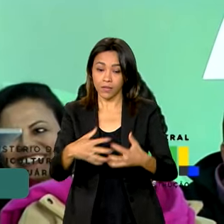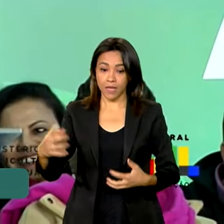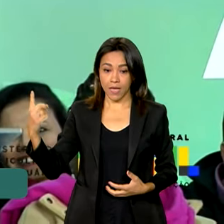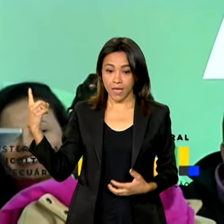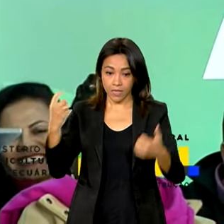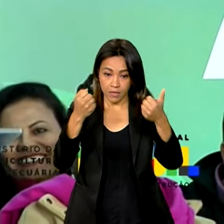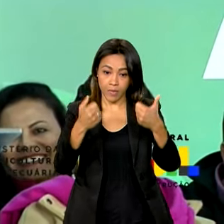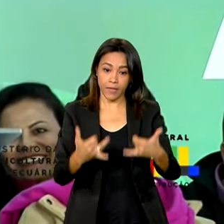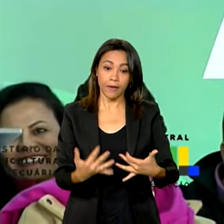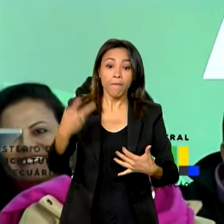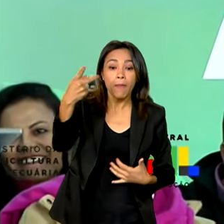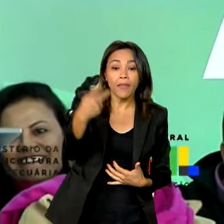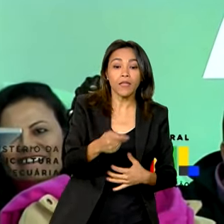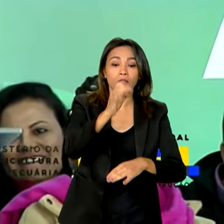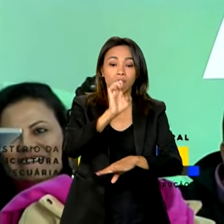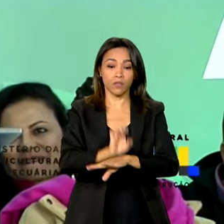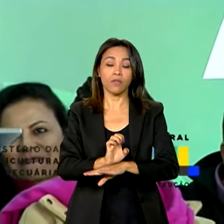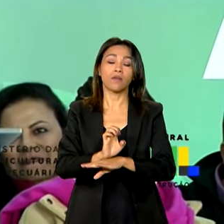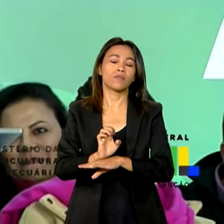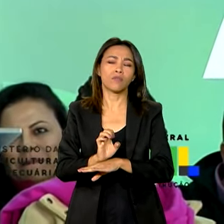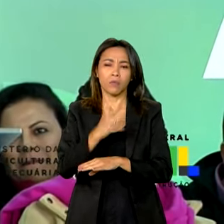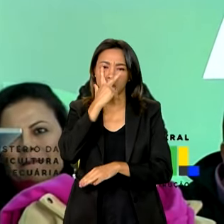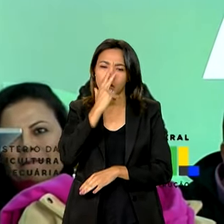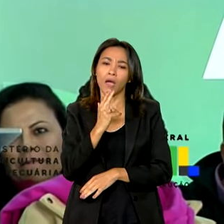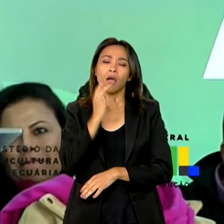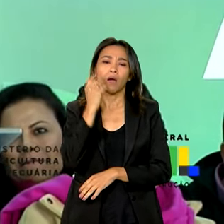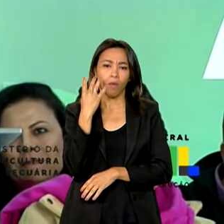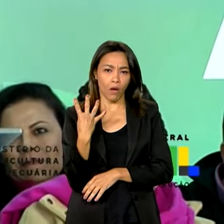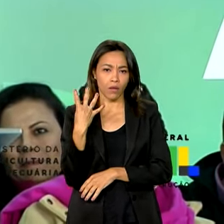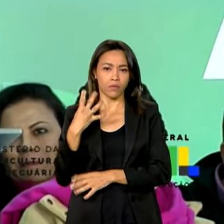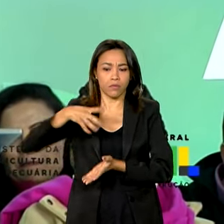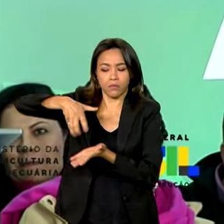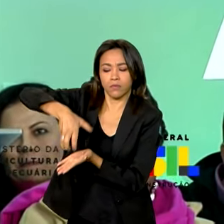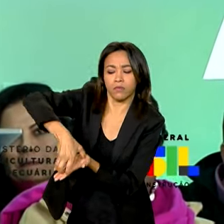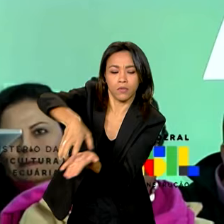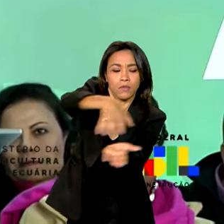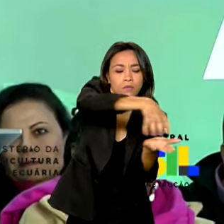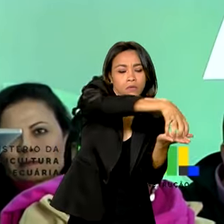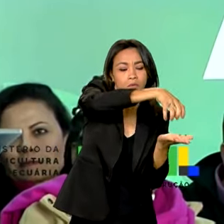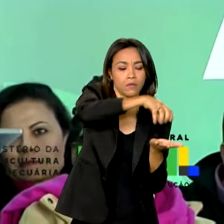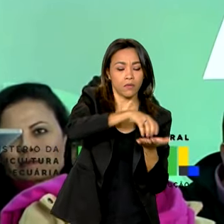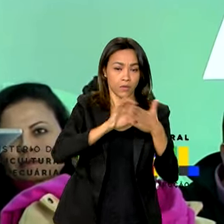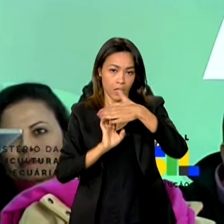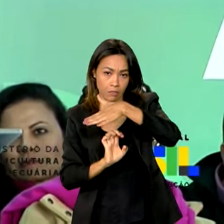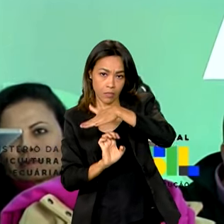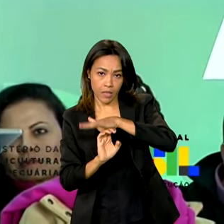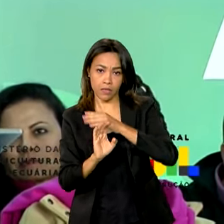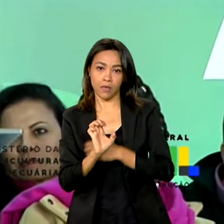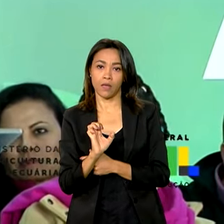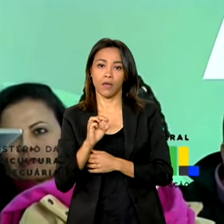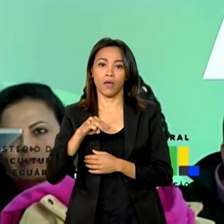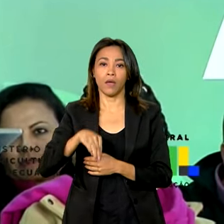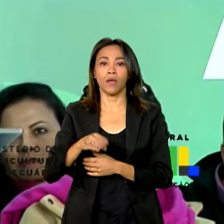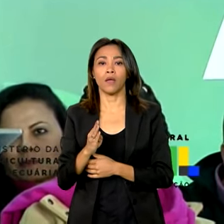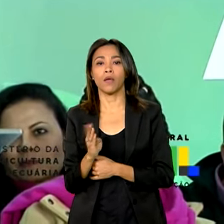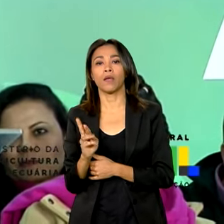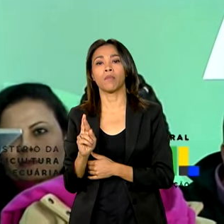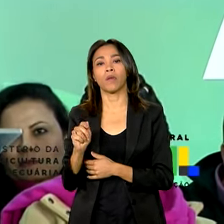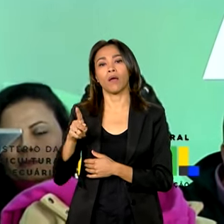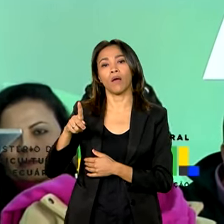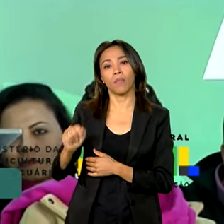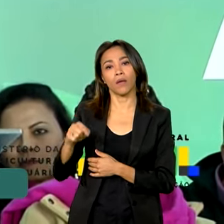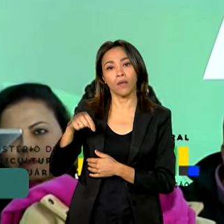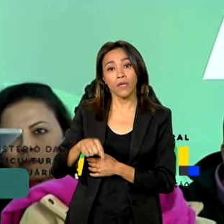com várias unidades, se não me engano, 4 unidades da Embrapa, que fazem as tecnologias, inovações, a